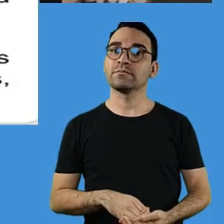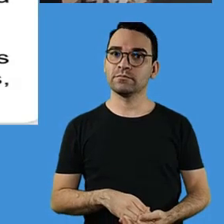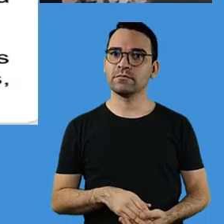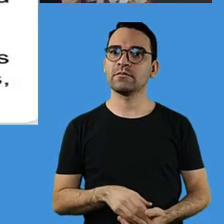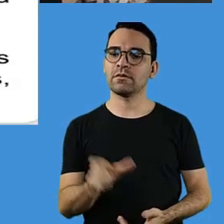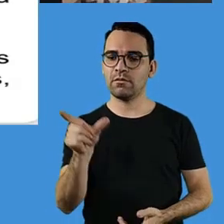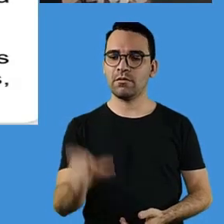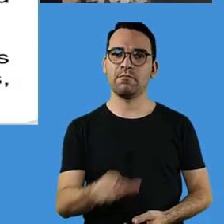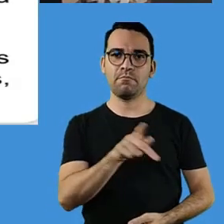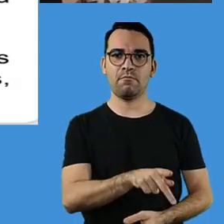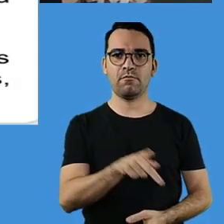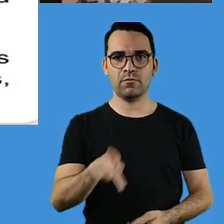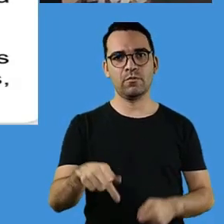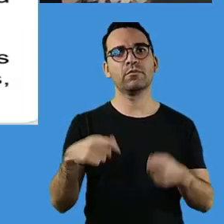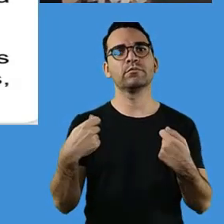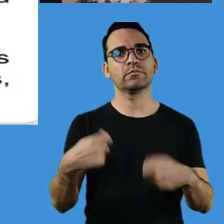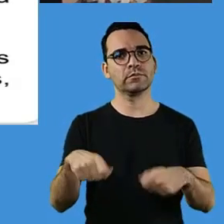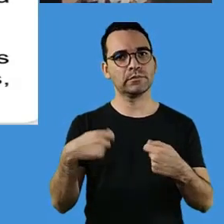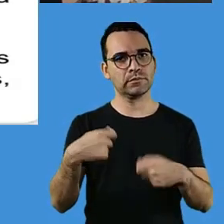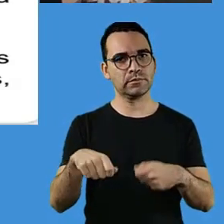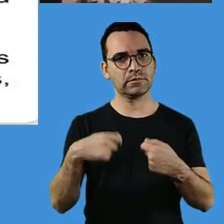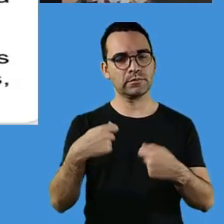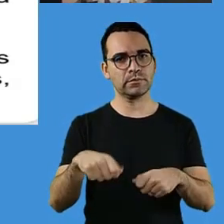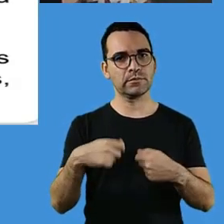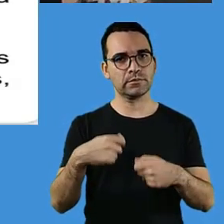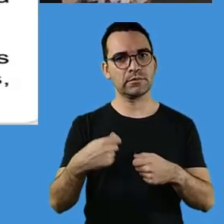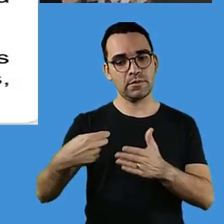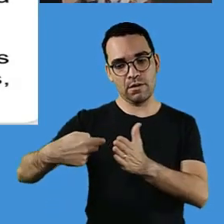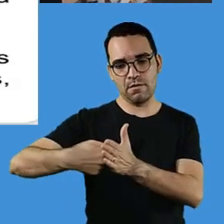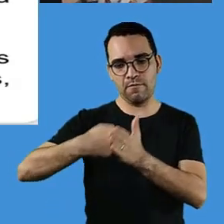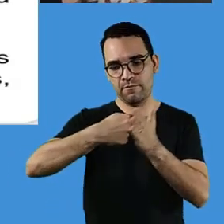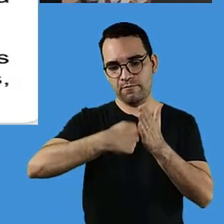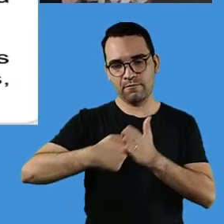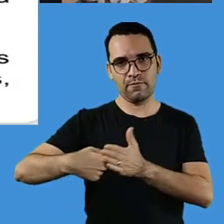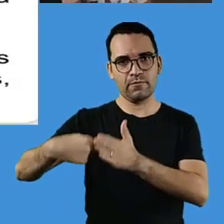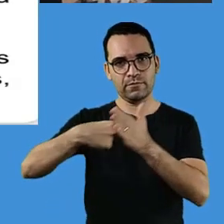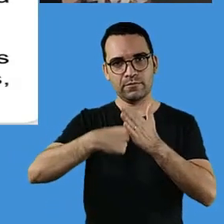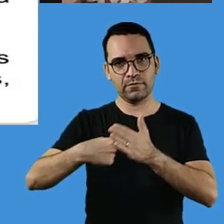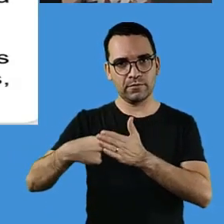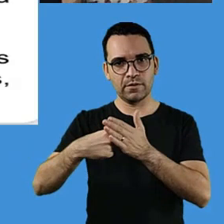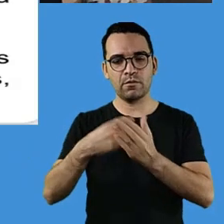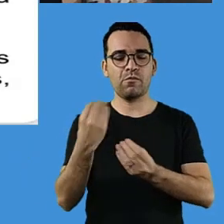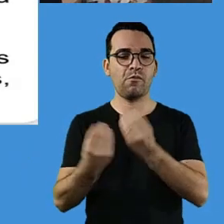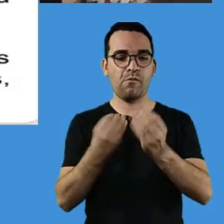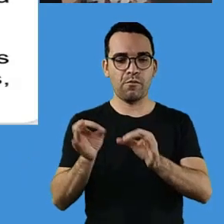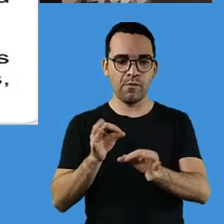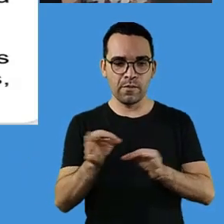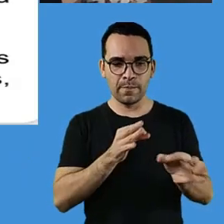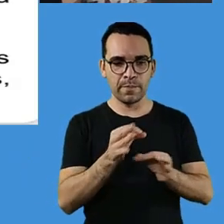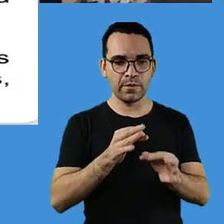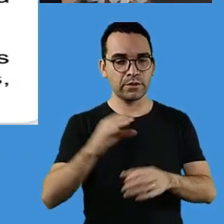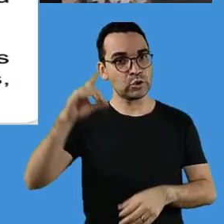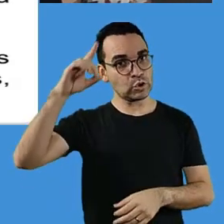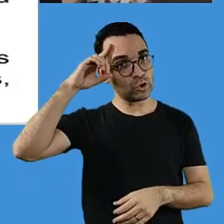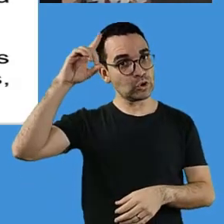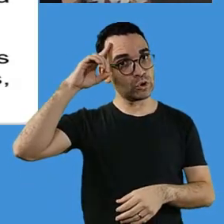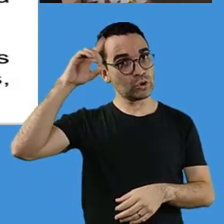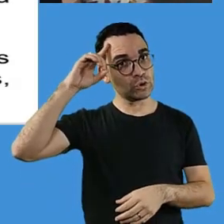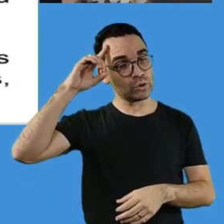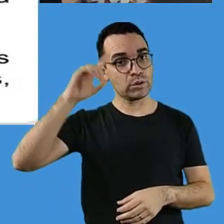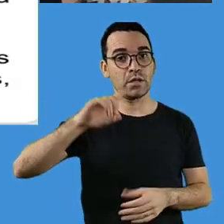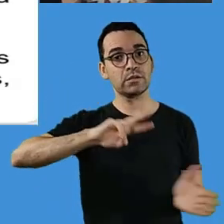E aí vai do professor, se ele vai realizar isso diariamente, semanalmente,